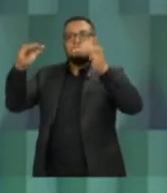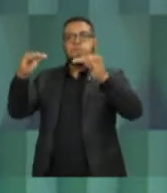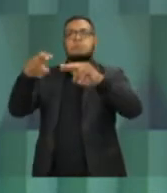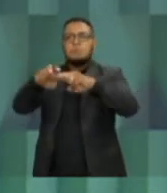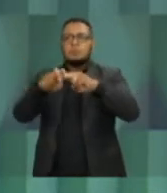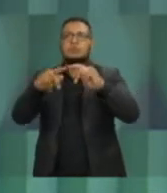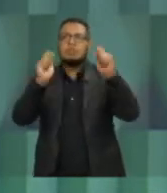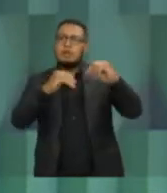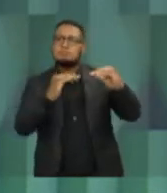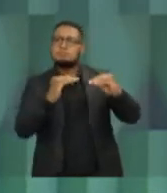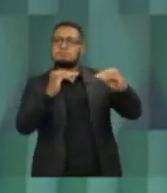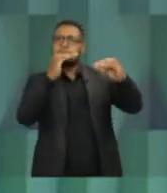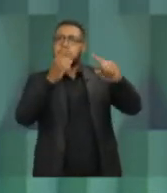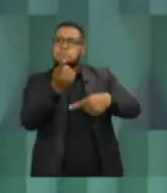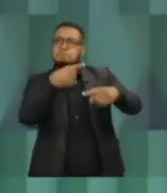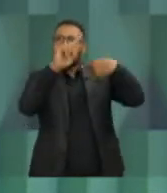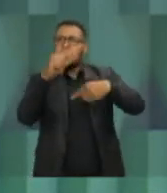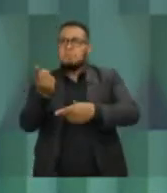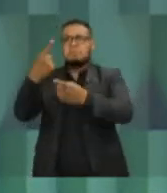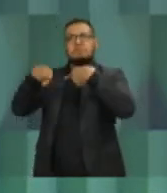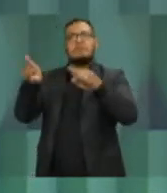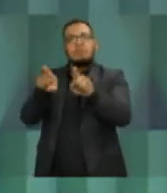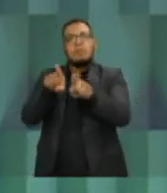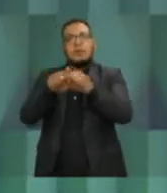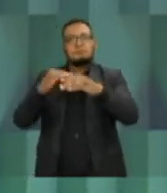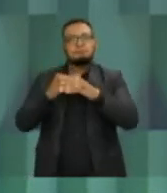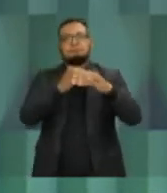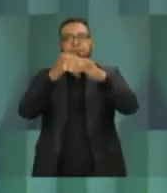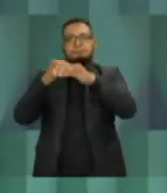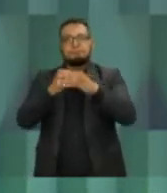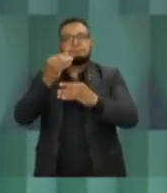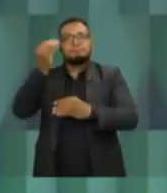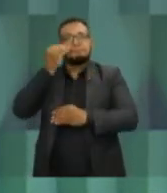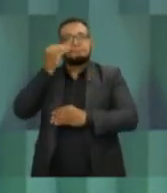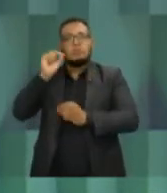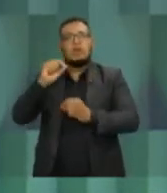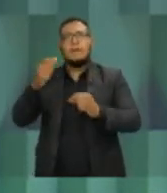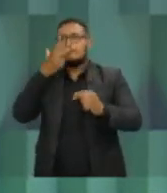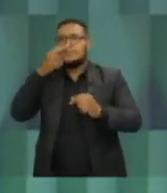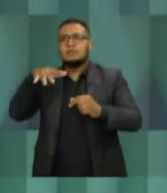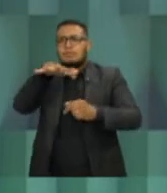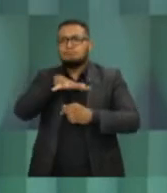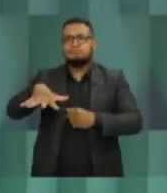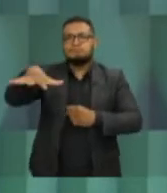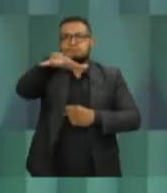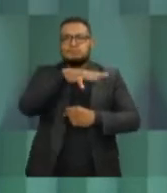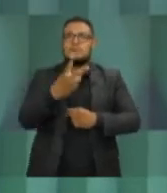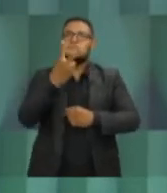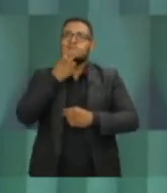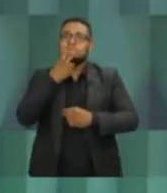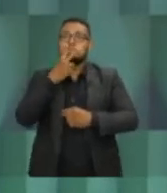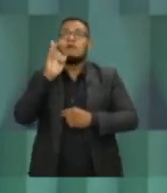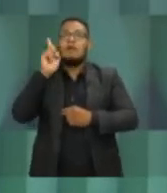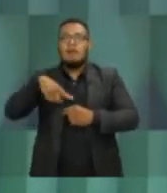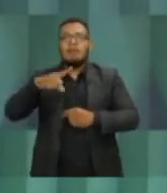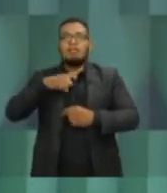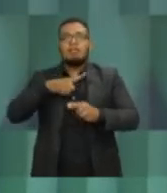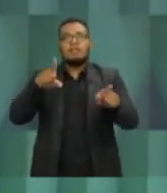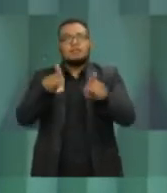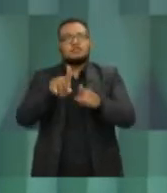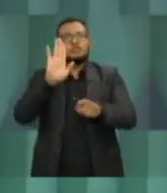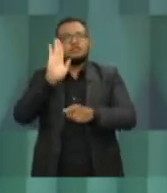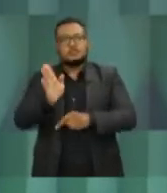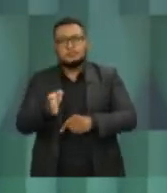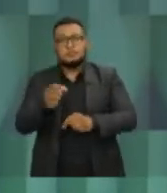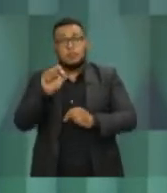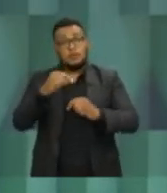crescer, desenvolver e gerar qualidade de vida ainda maior. Mas todo o nosso território é muito especial, muito bonito. Quem ama a